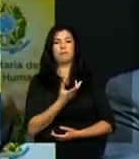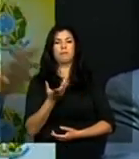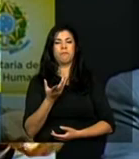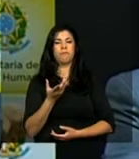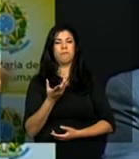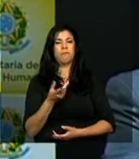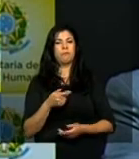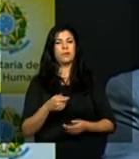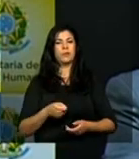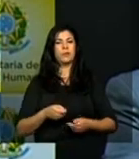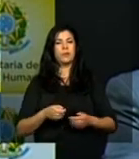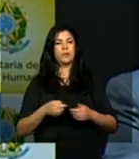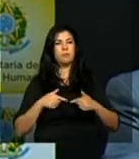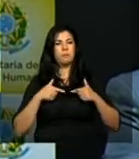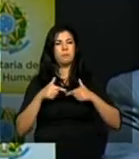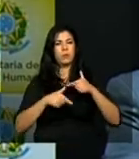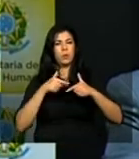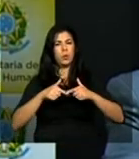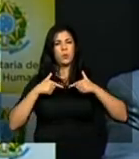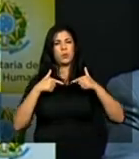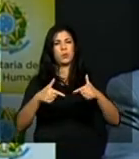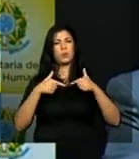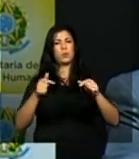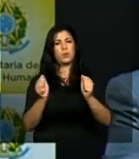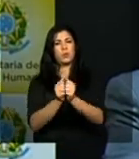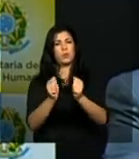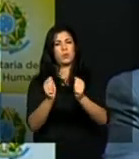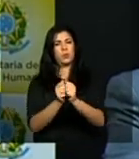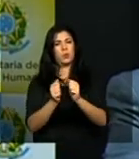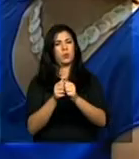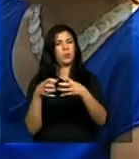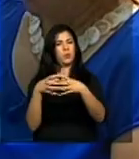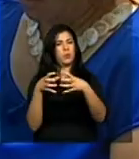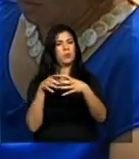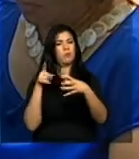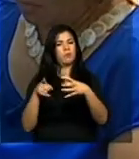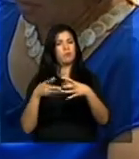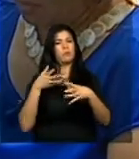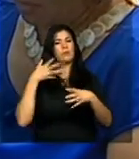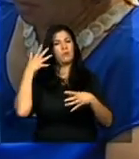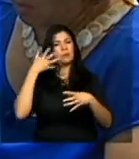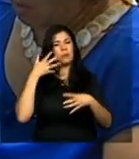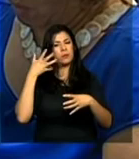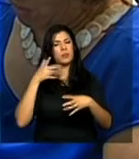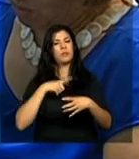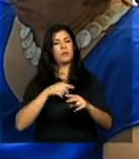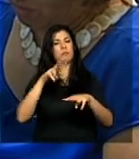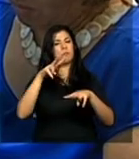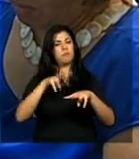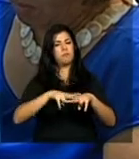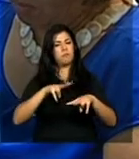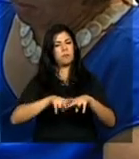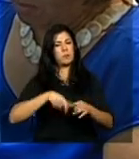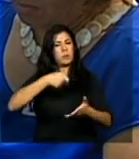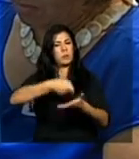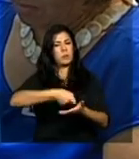militantes juntos da mesma organização política presos torturados